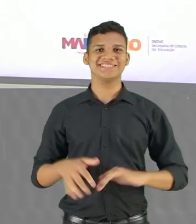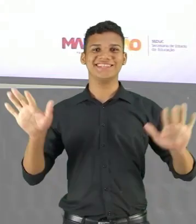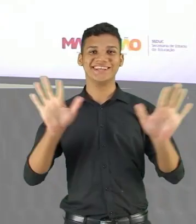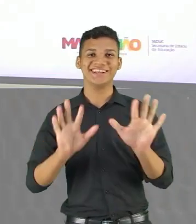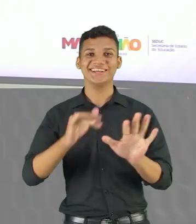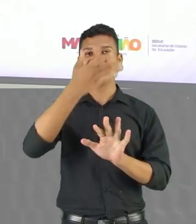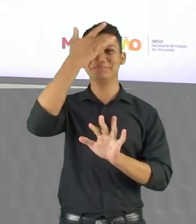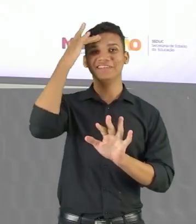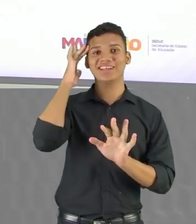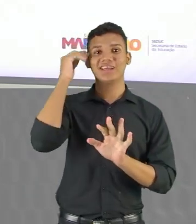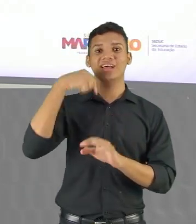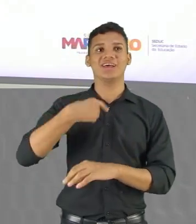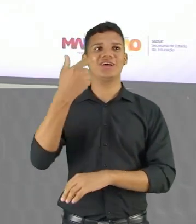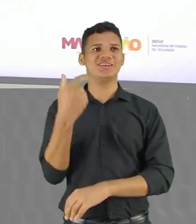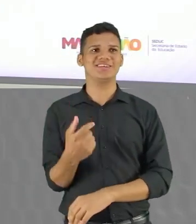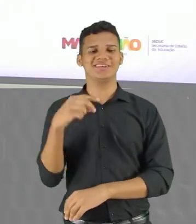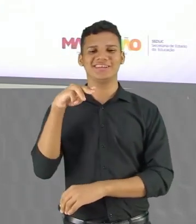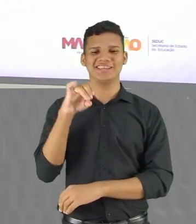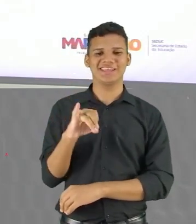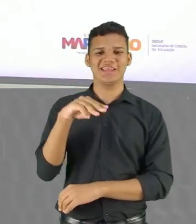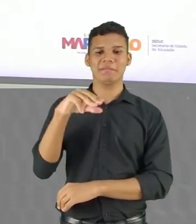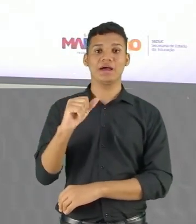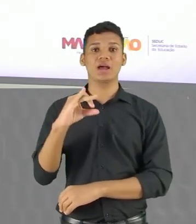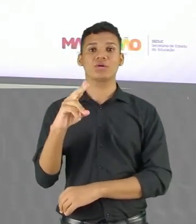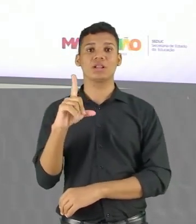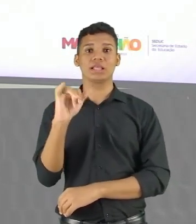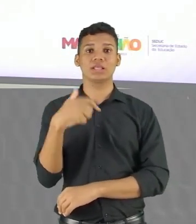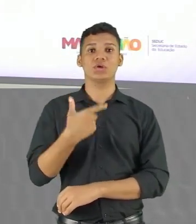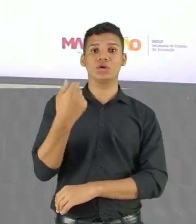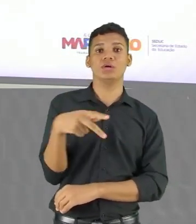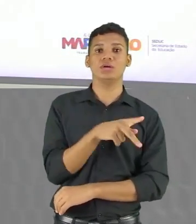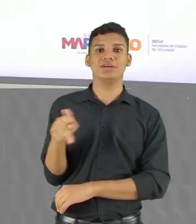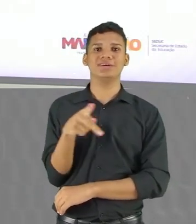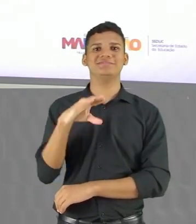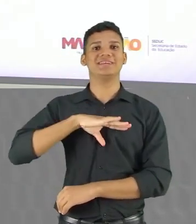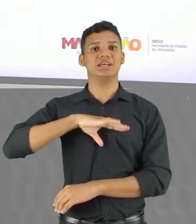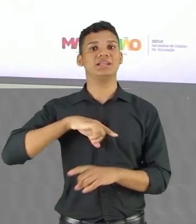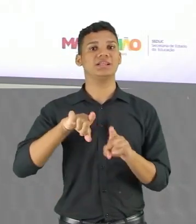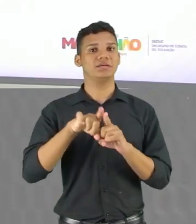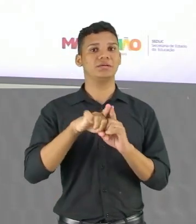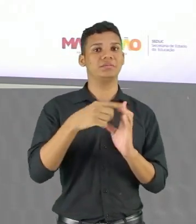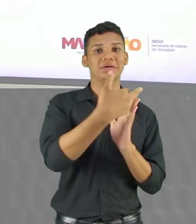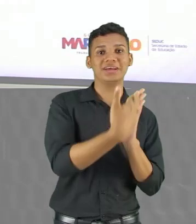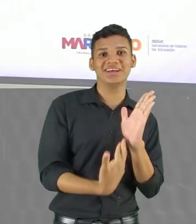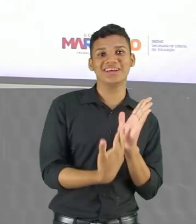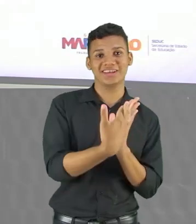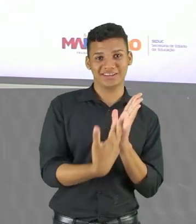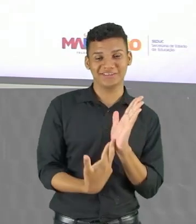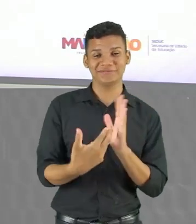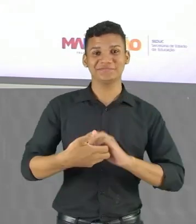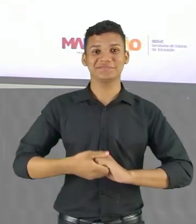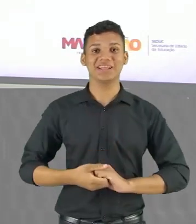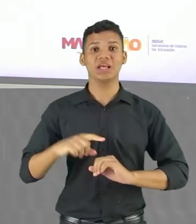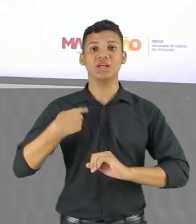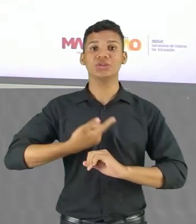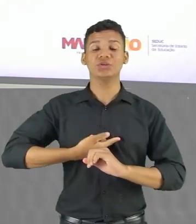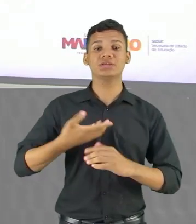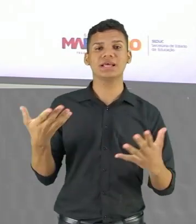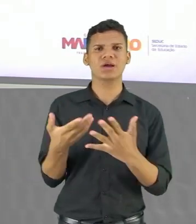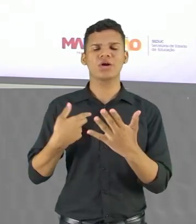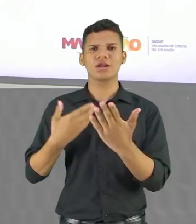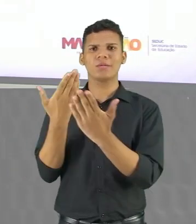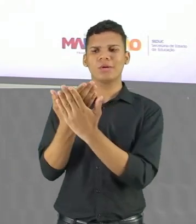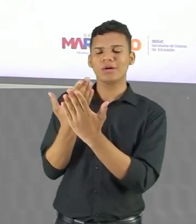Olá pessoal, eu sou Imaculada Oliveira, sou professora de língua portuguesa e professora de redação. A gente está trabalhando nessa